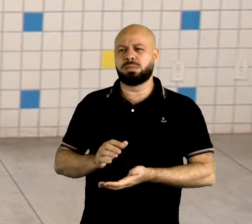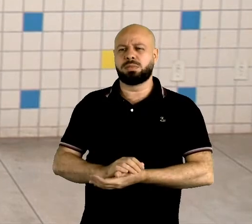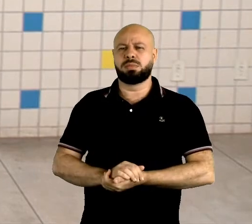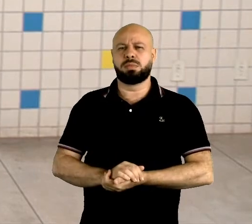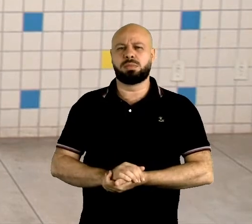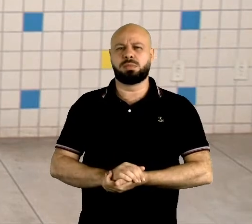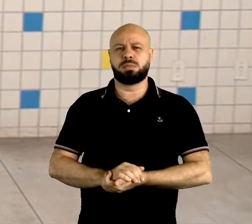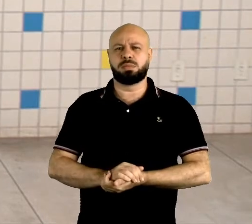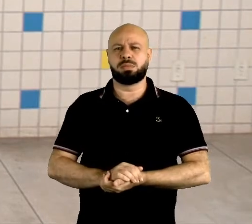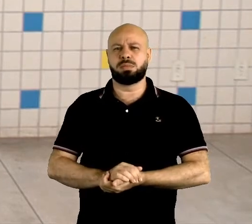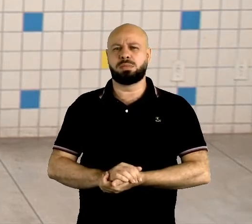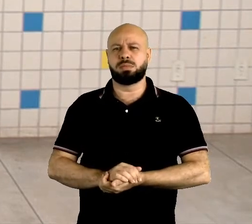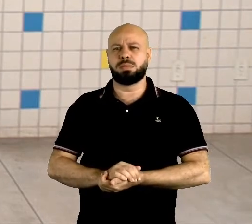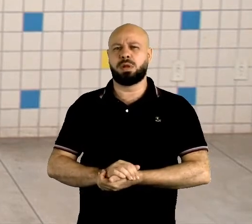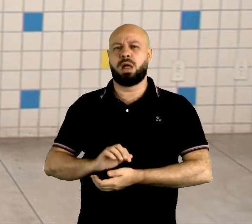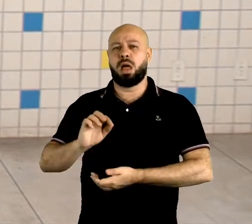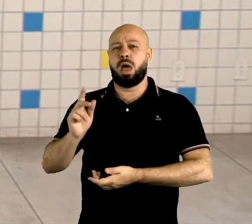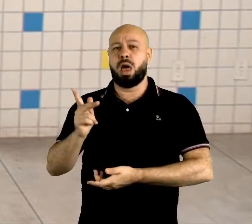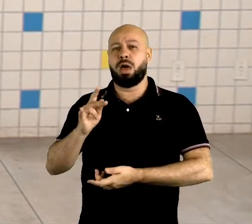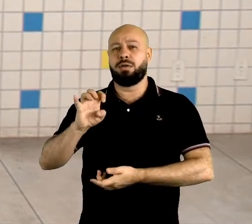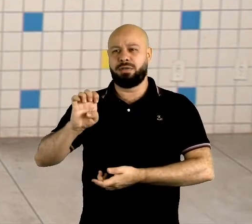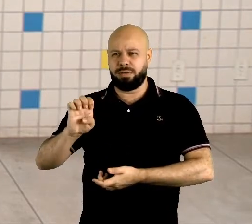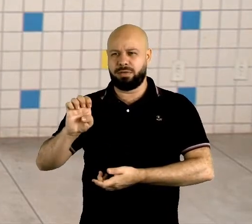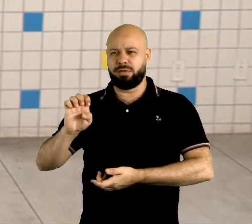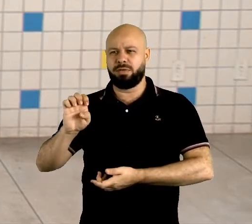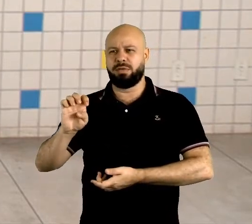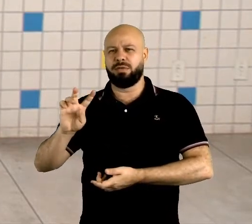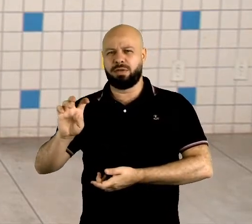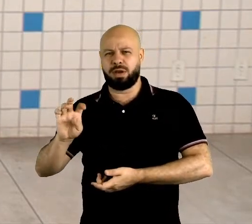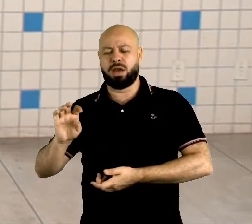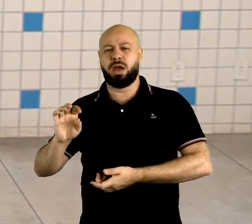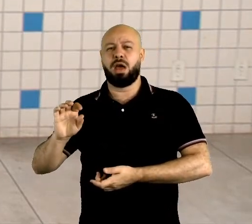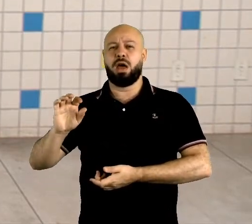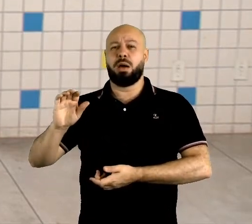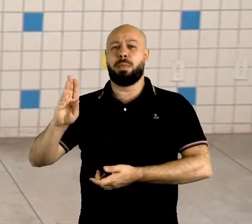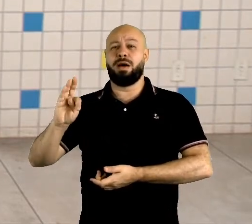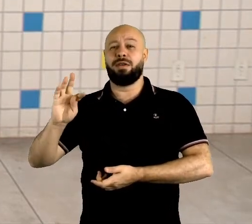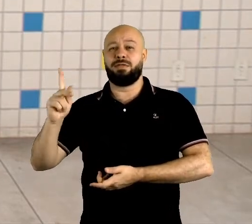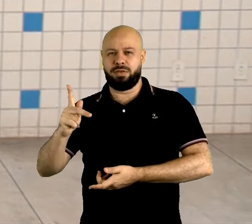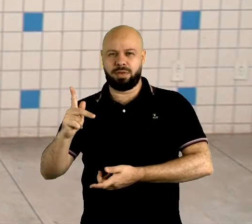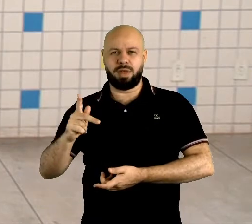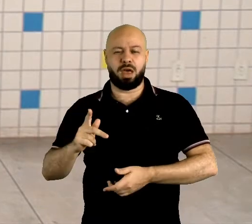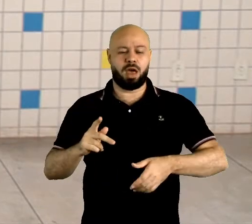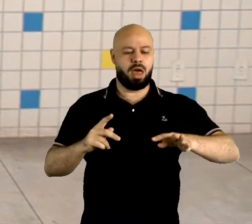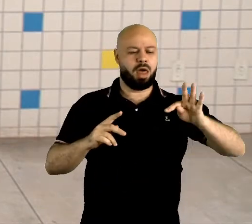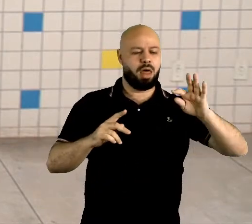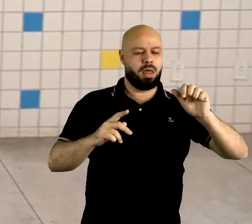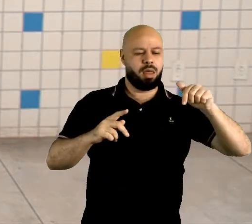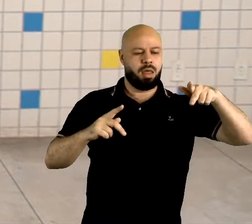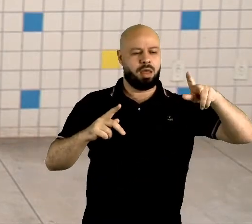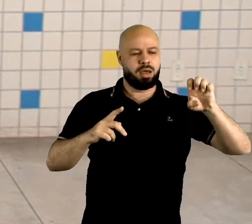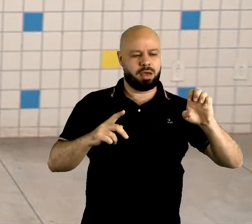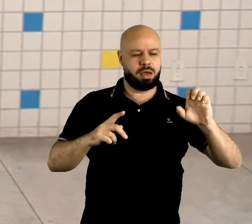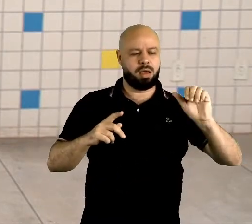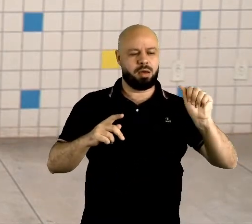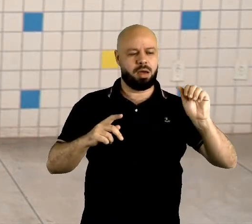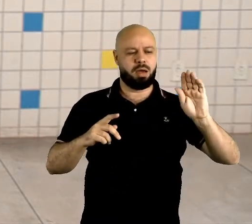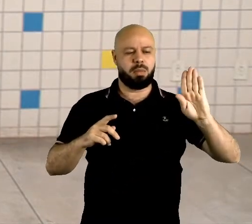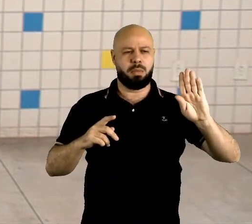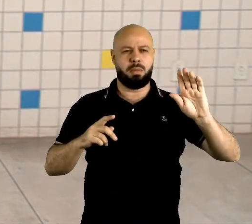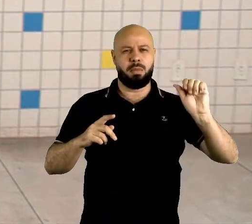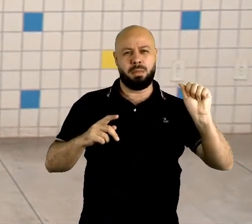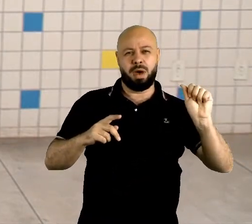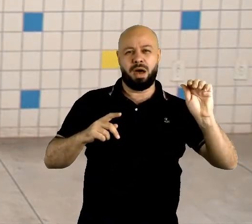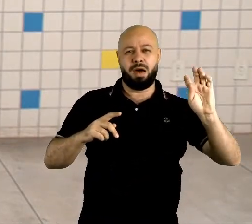bath, no inglês americano eu falo take a bath, é tomar banho de banheira. Então, observe que em um eu utilizei o verbo